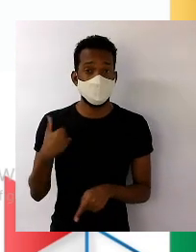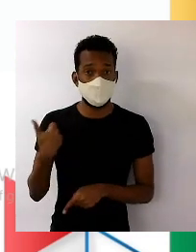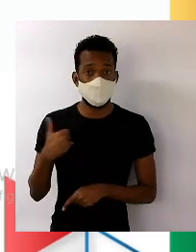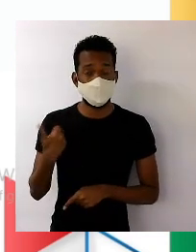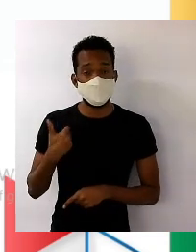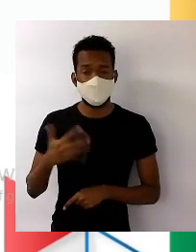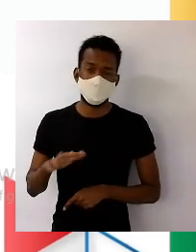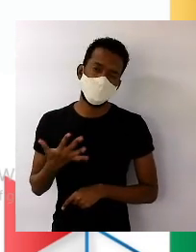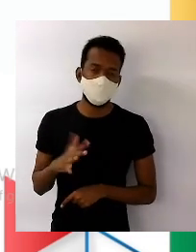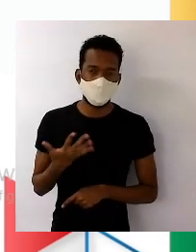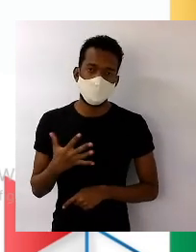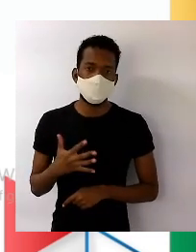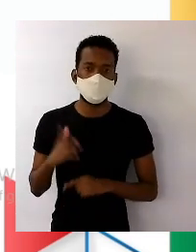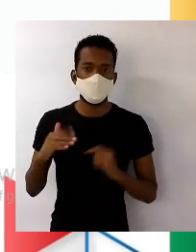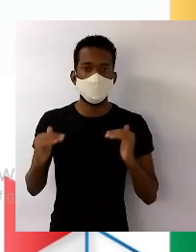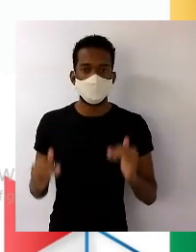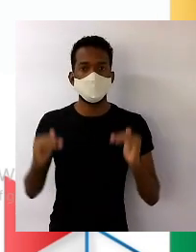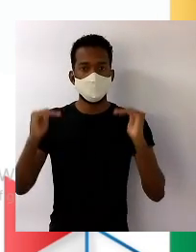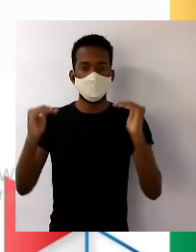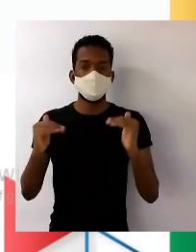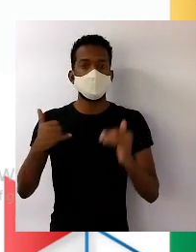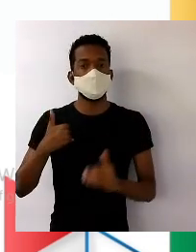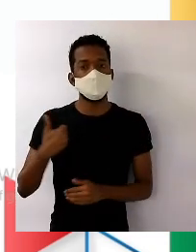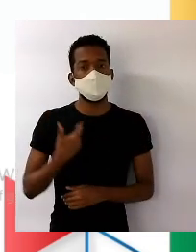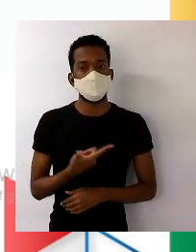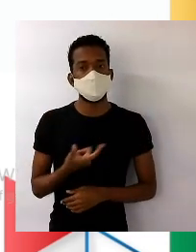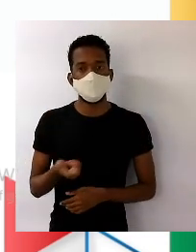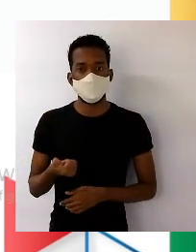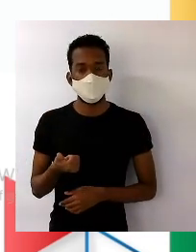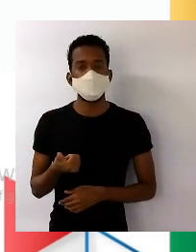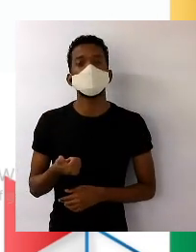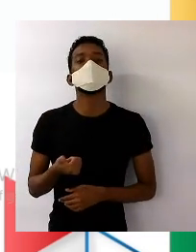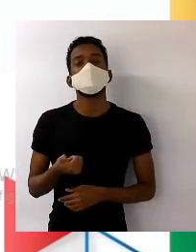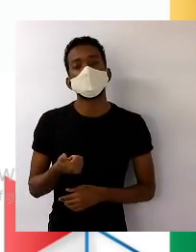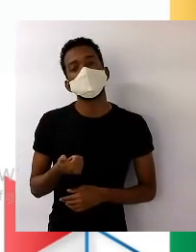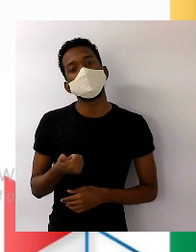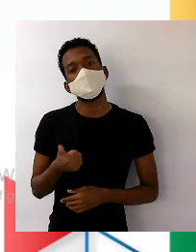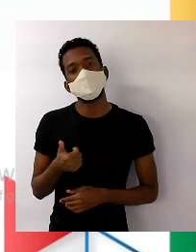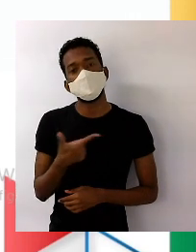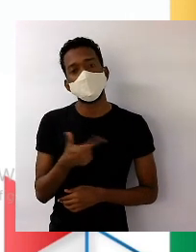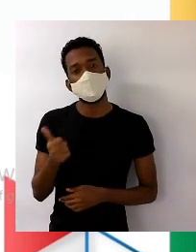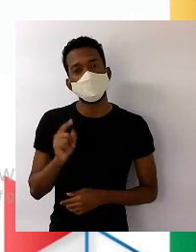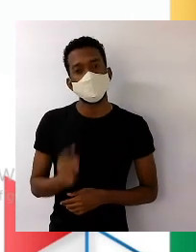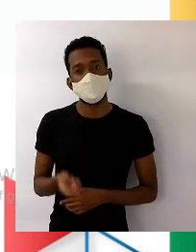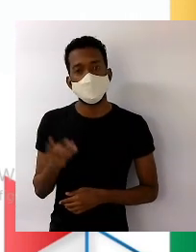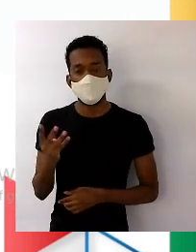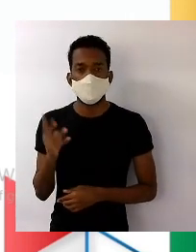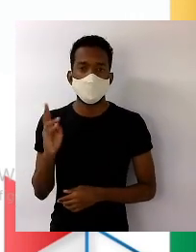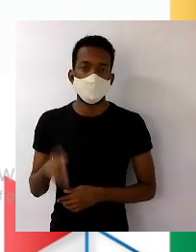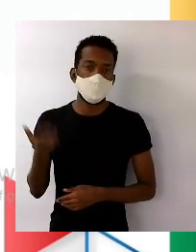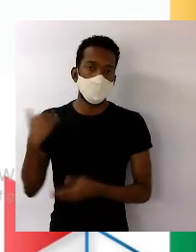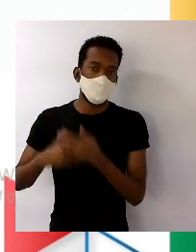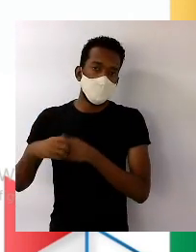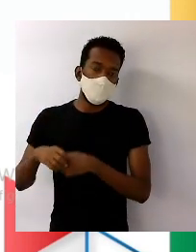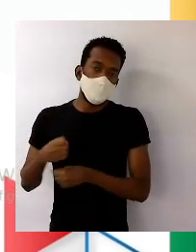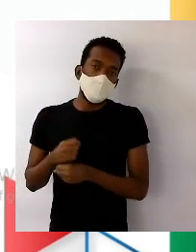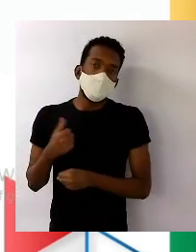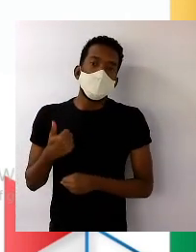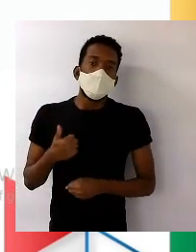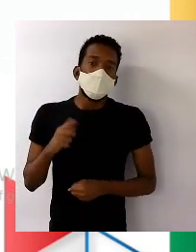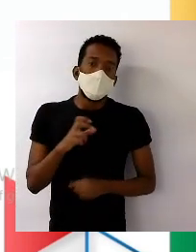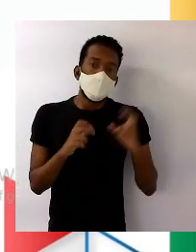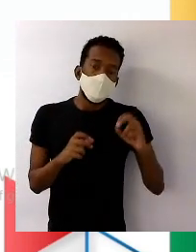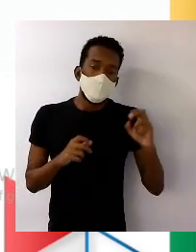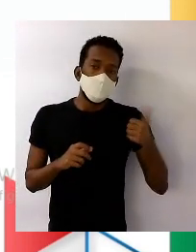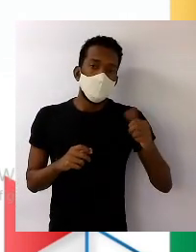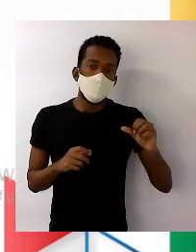subiu para 21 anos. 21,4, o que em 50 era 19,2, passou agora